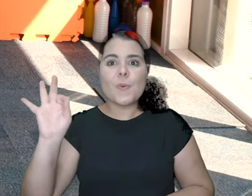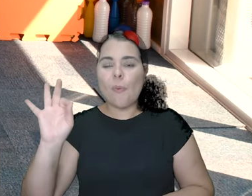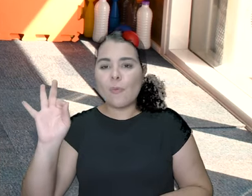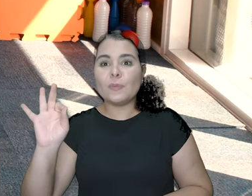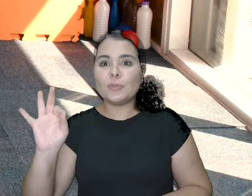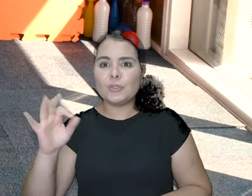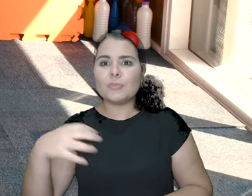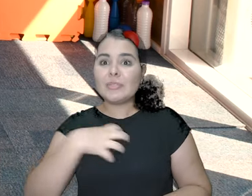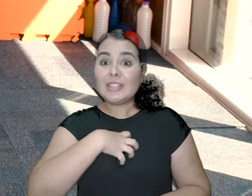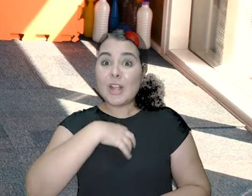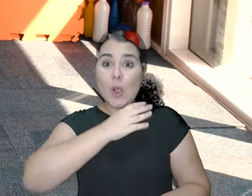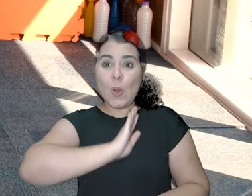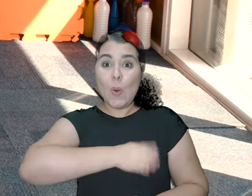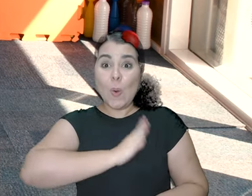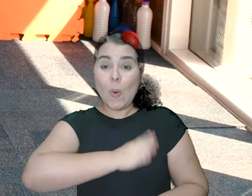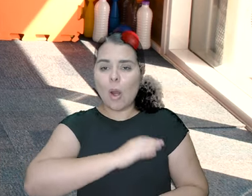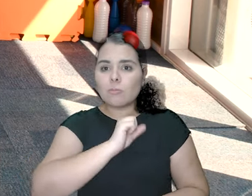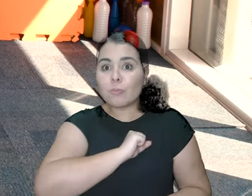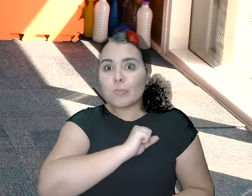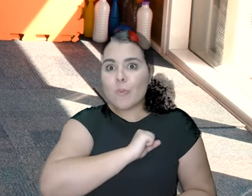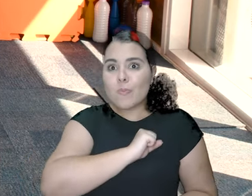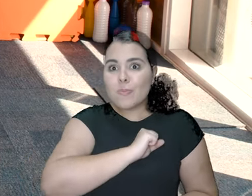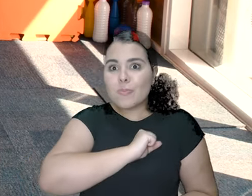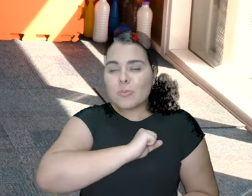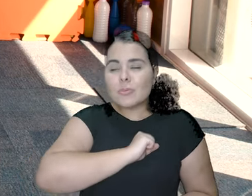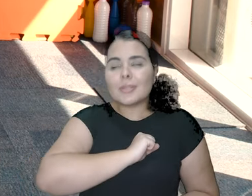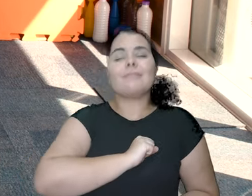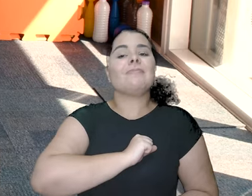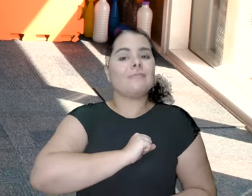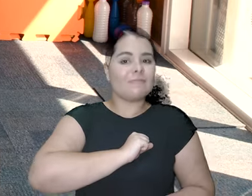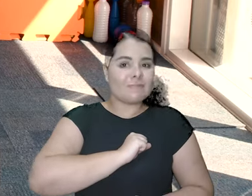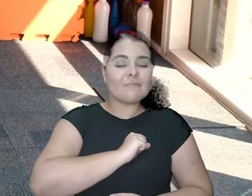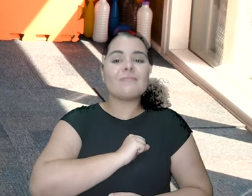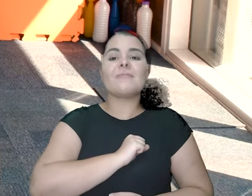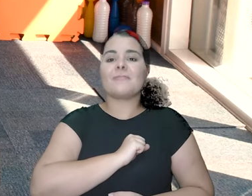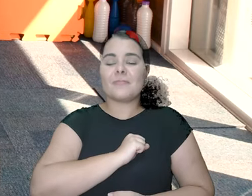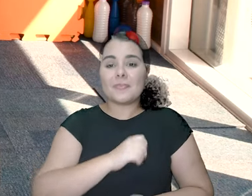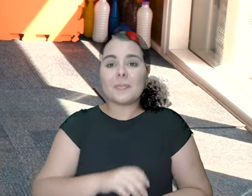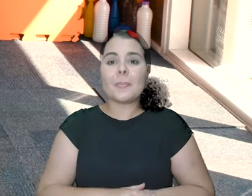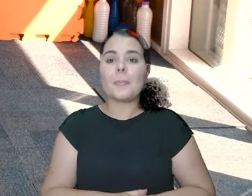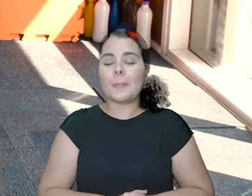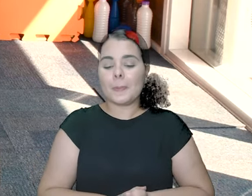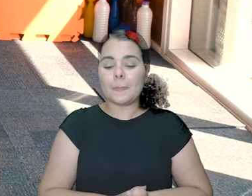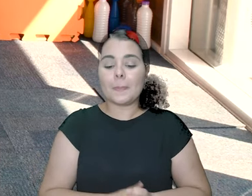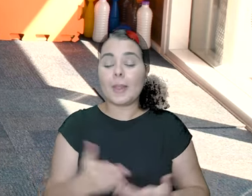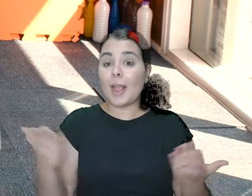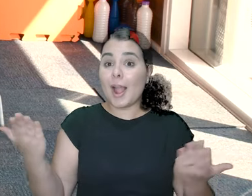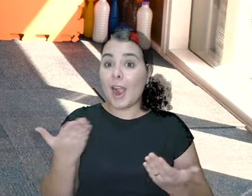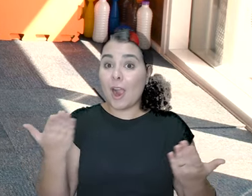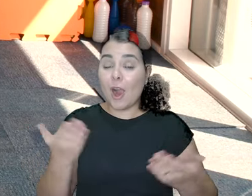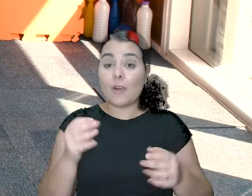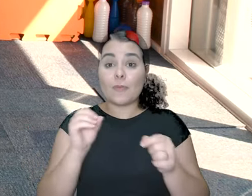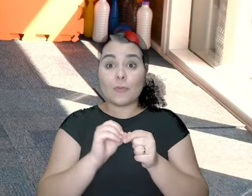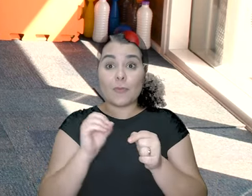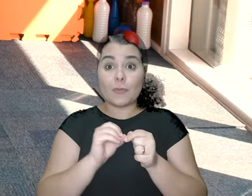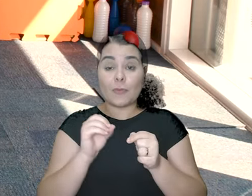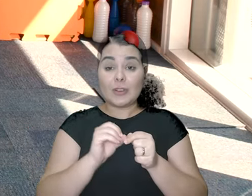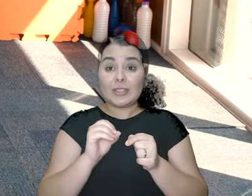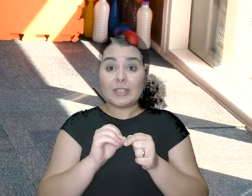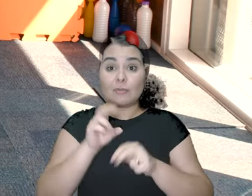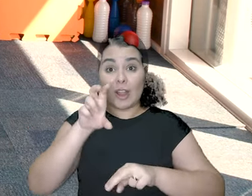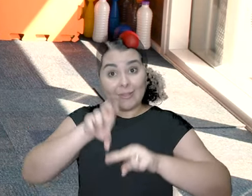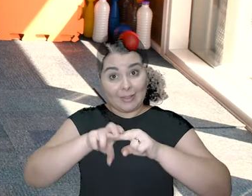Só aí, gente. Delícia ver o coração acelerar. O exercício sendo feito. Eu vou virar agora aqui